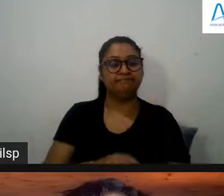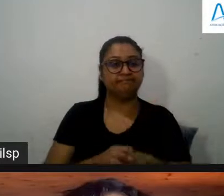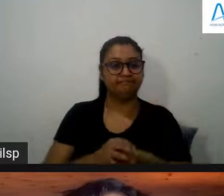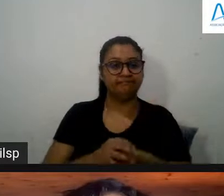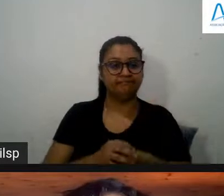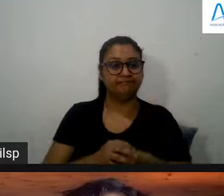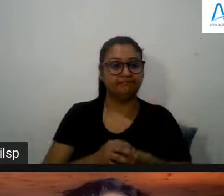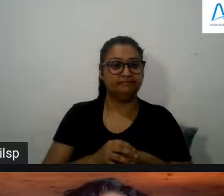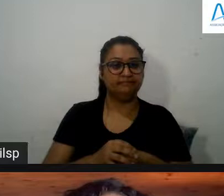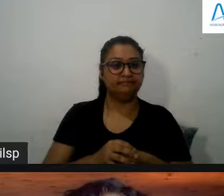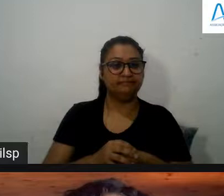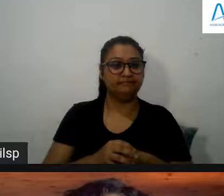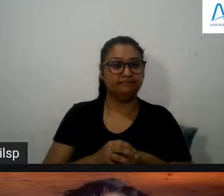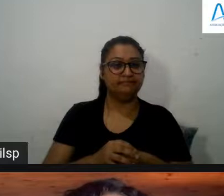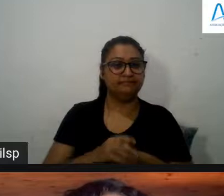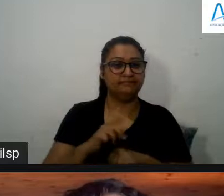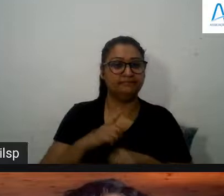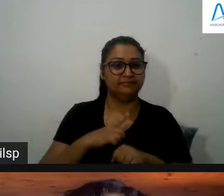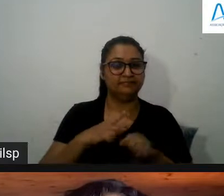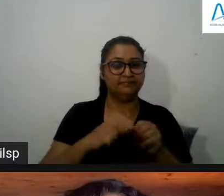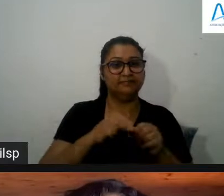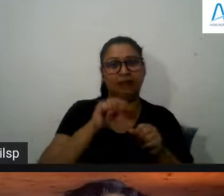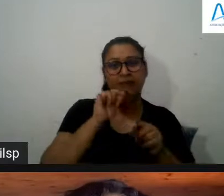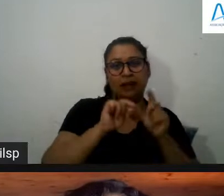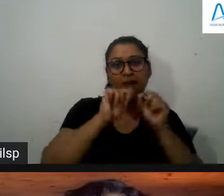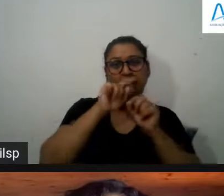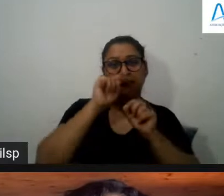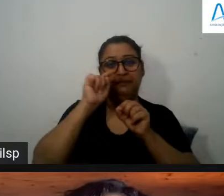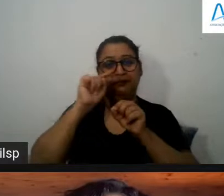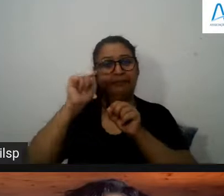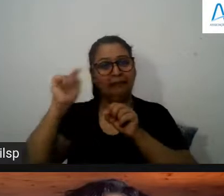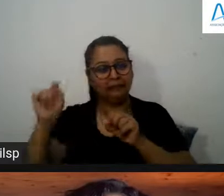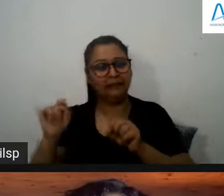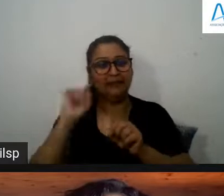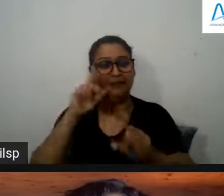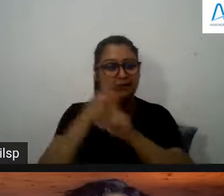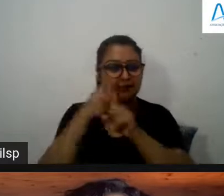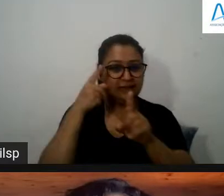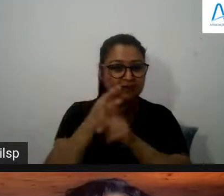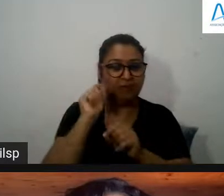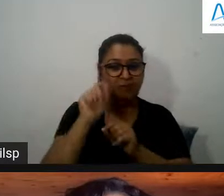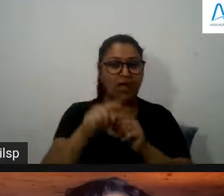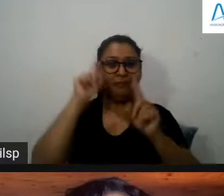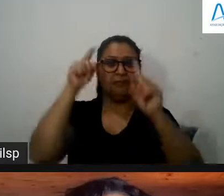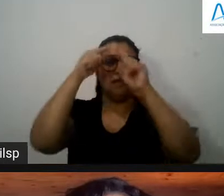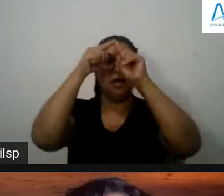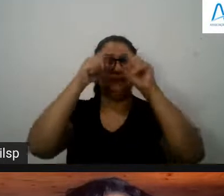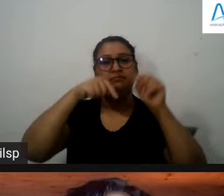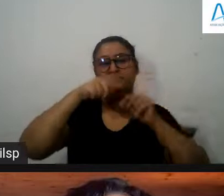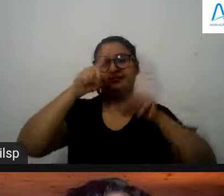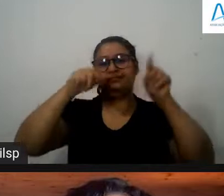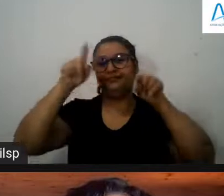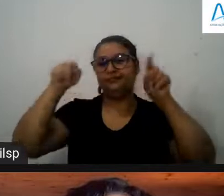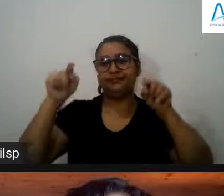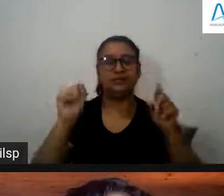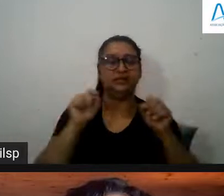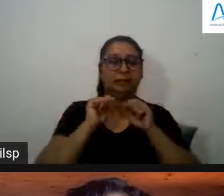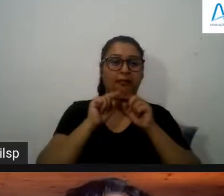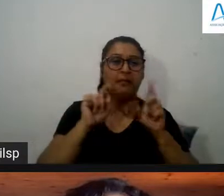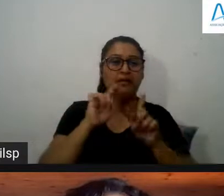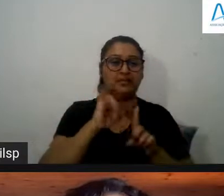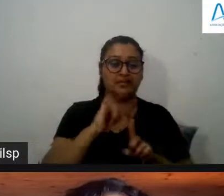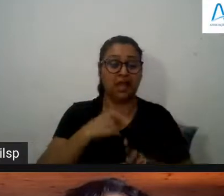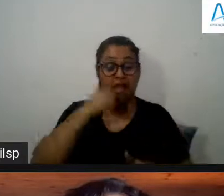Voloschinov Von Karp etc etc portanto há aqui um desafio é não é negar o multimodal mas eu